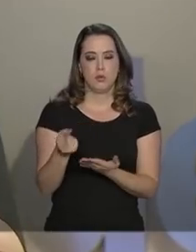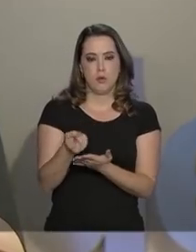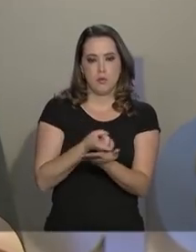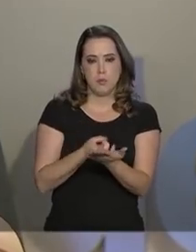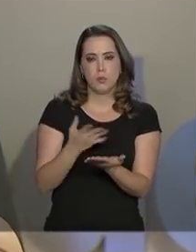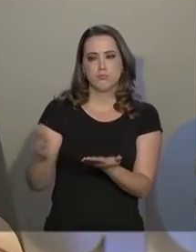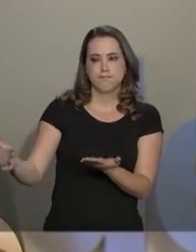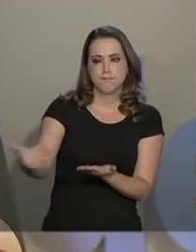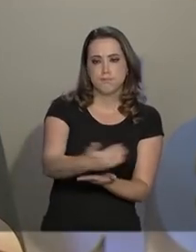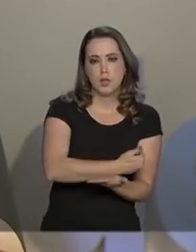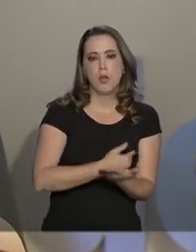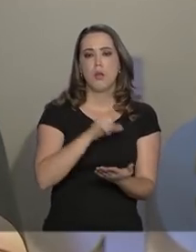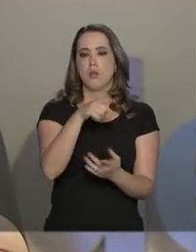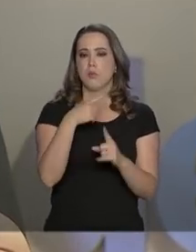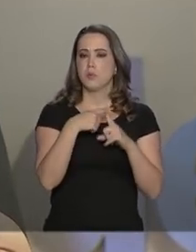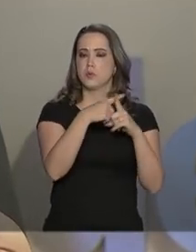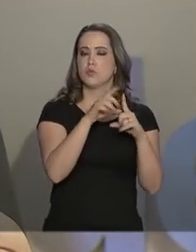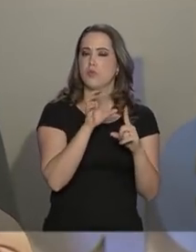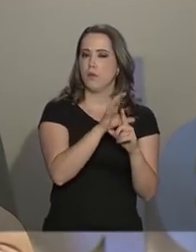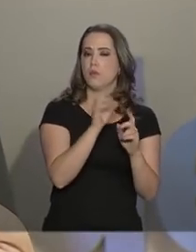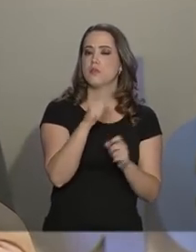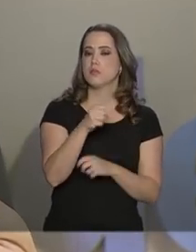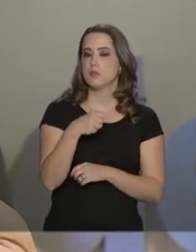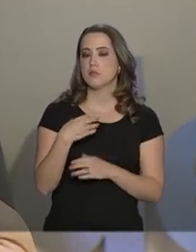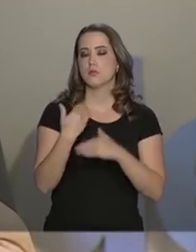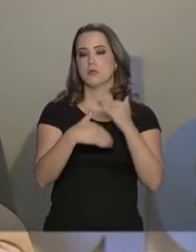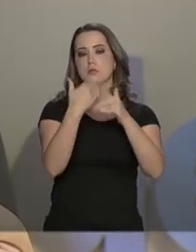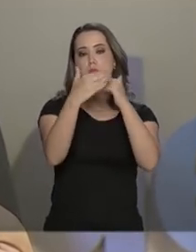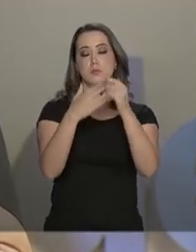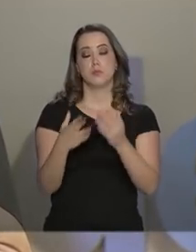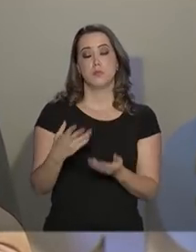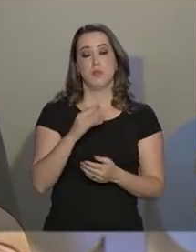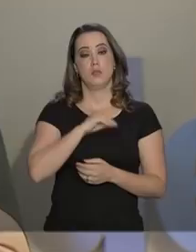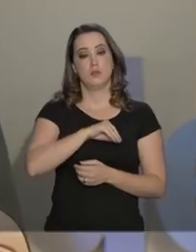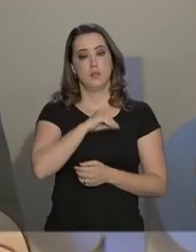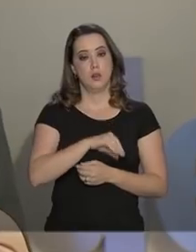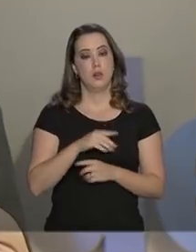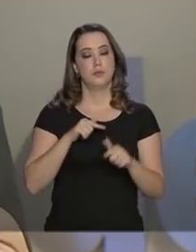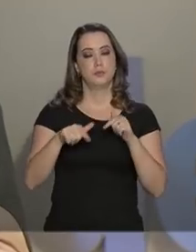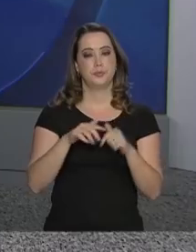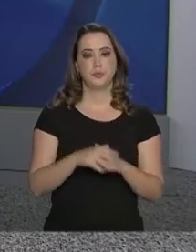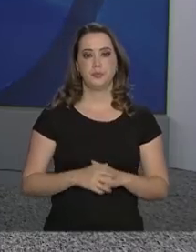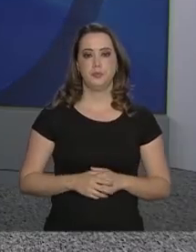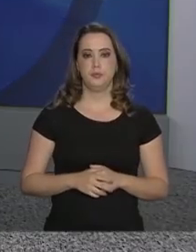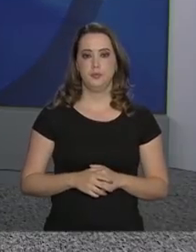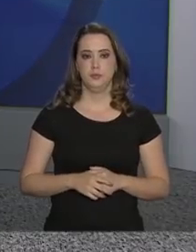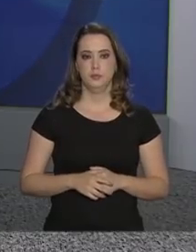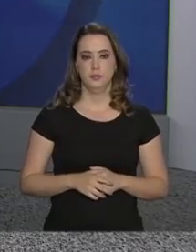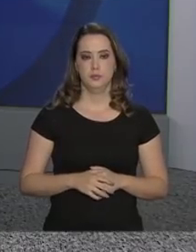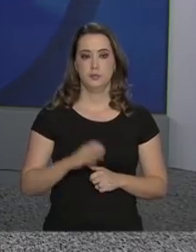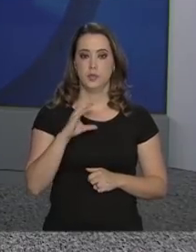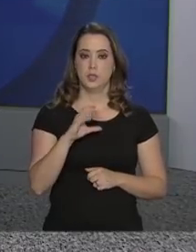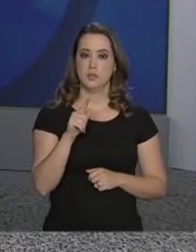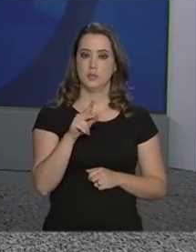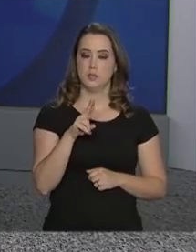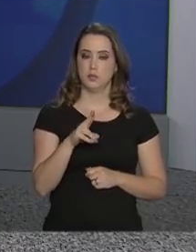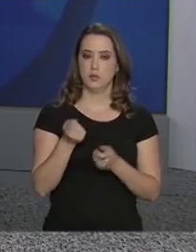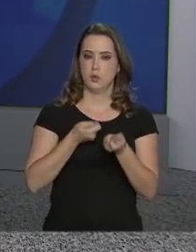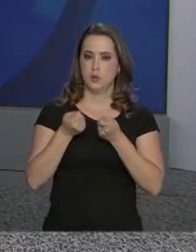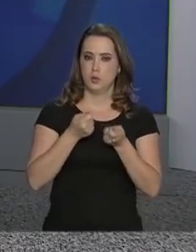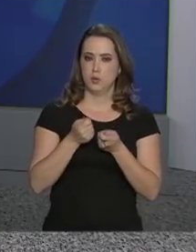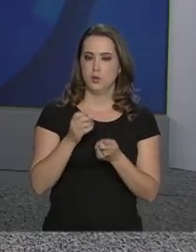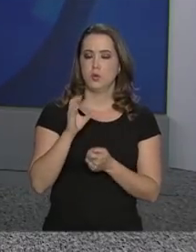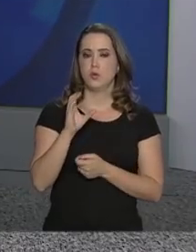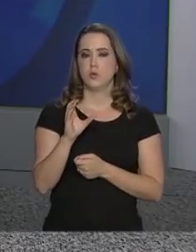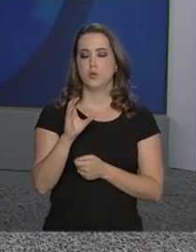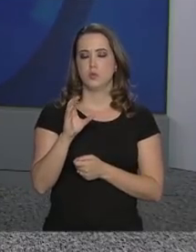esse efeito como positivo e há uma interferência, sim, do crescimento da renda e do emprego na arrecadação. A CGU, Controladoria